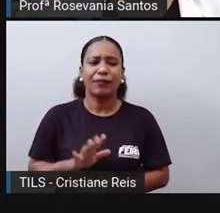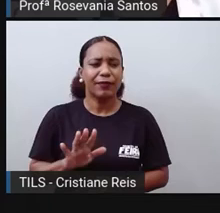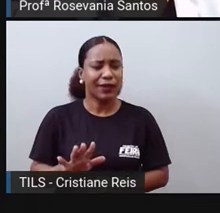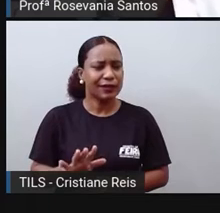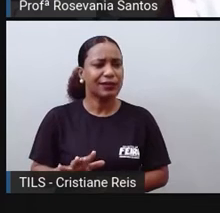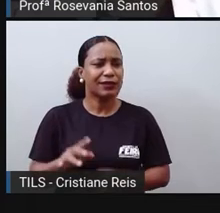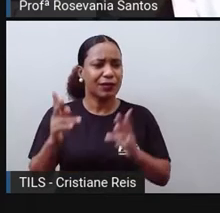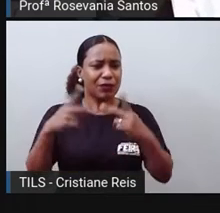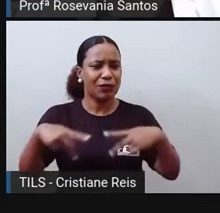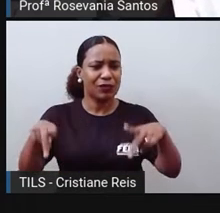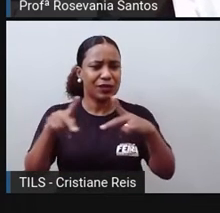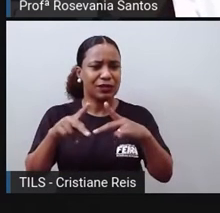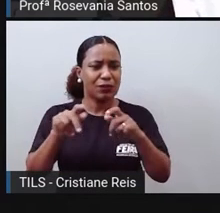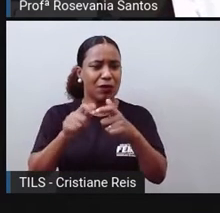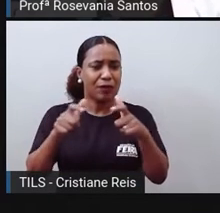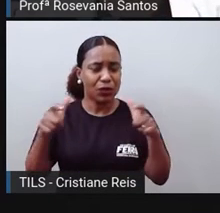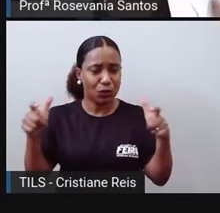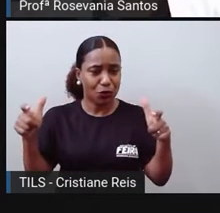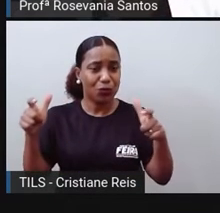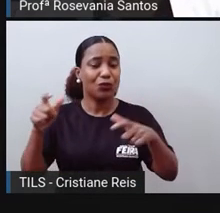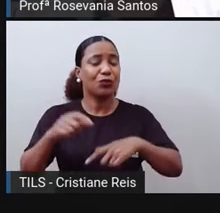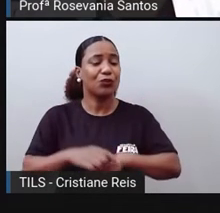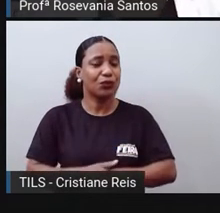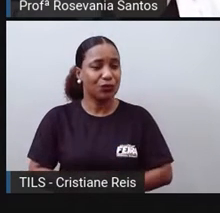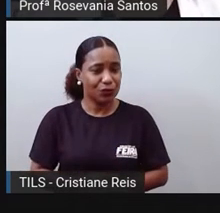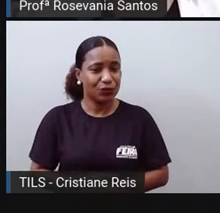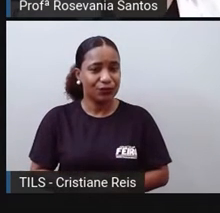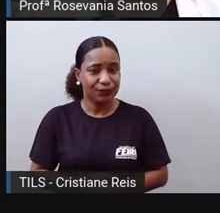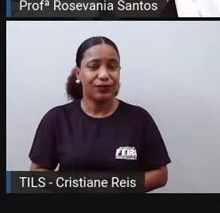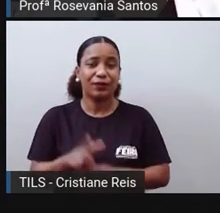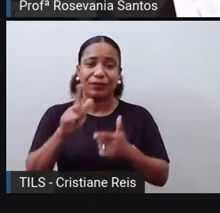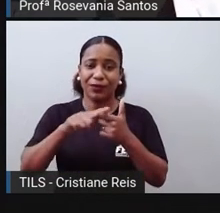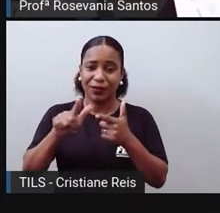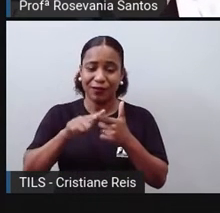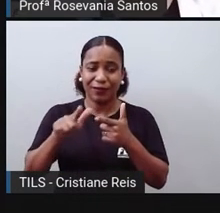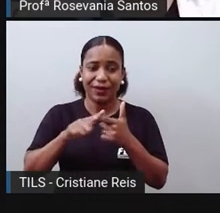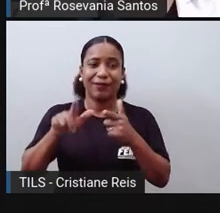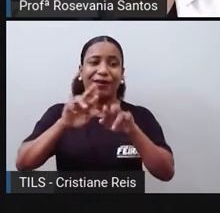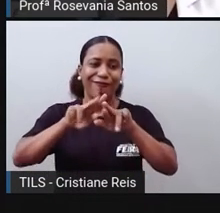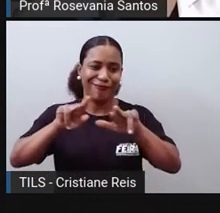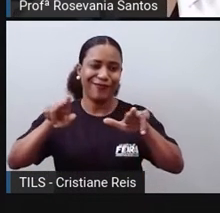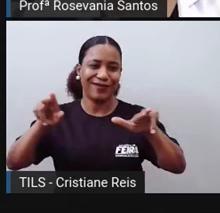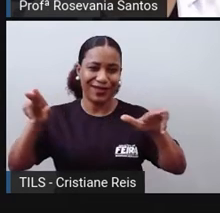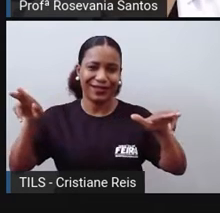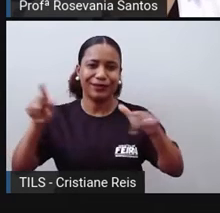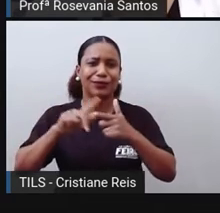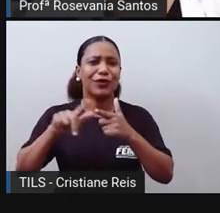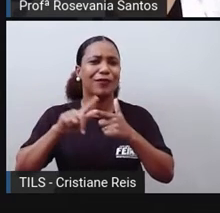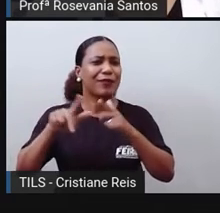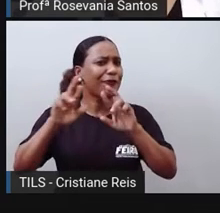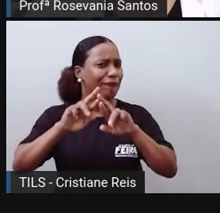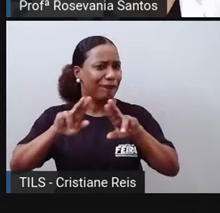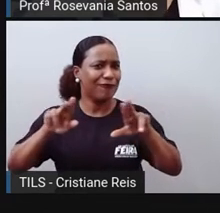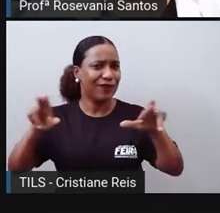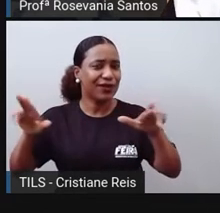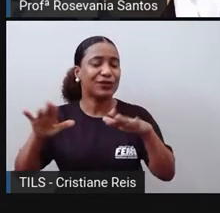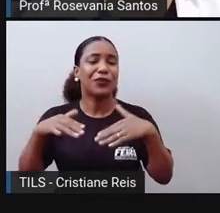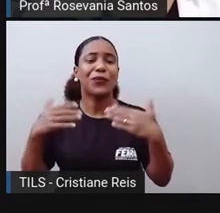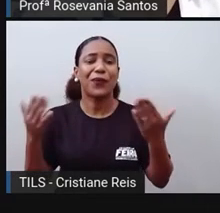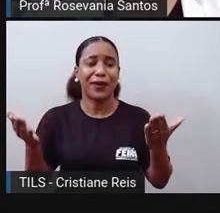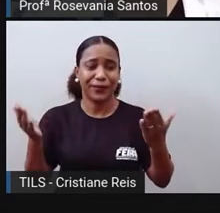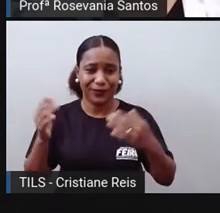população, ele não fica sem ter as suas consequências. E aqui eu separei as consequências ligadas aos problemas